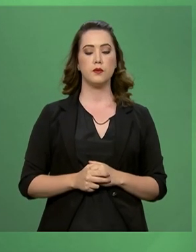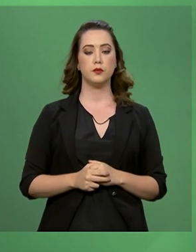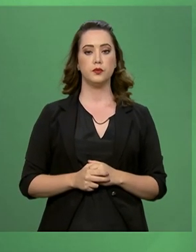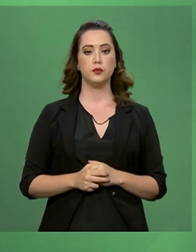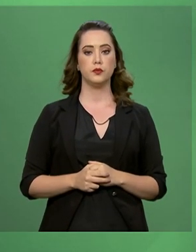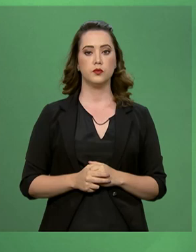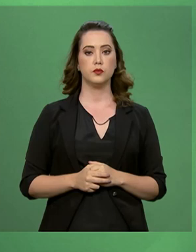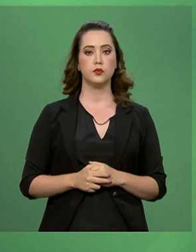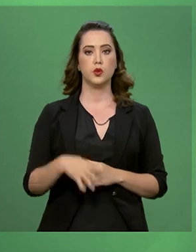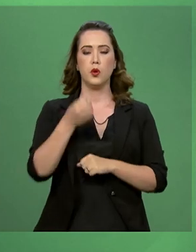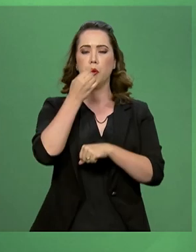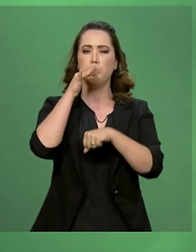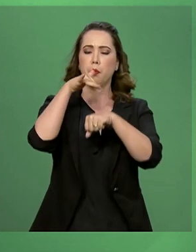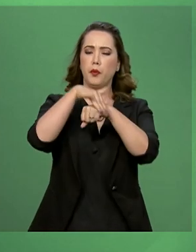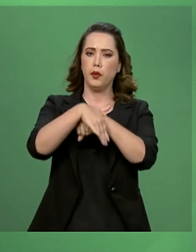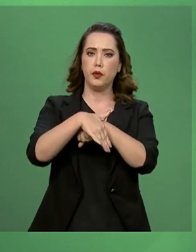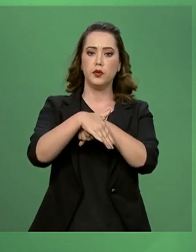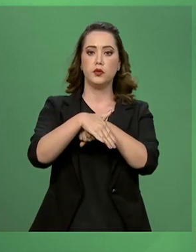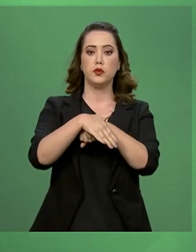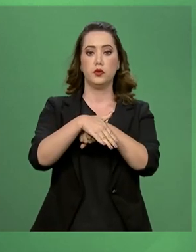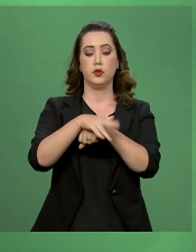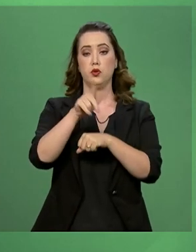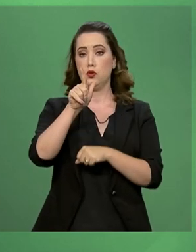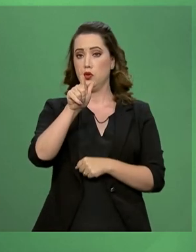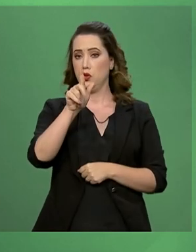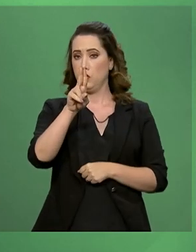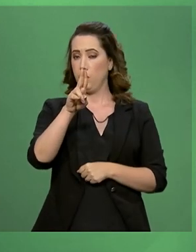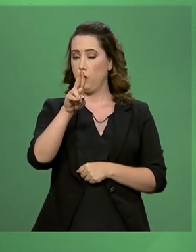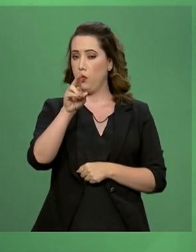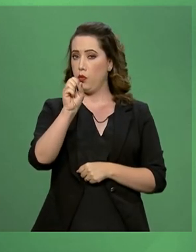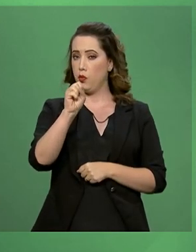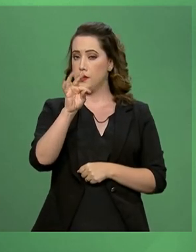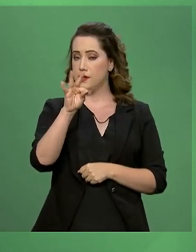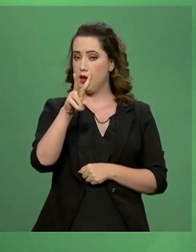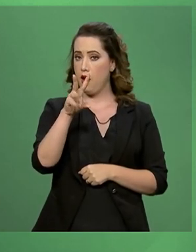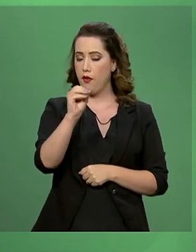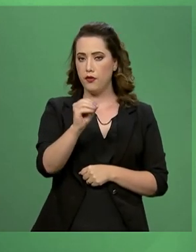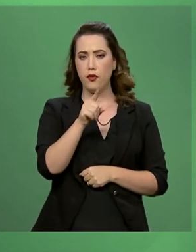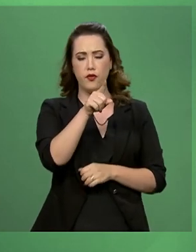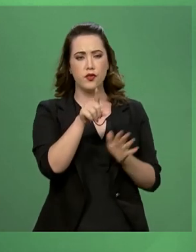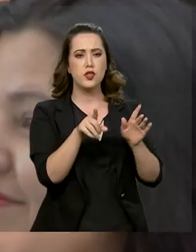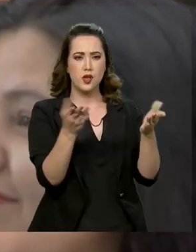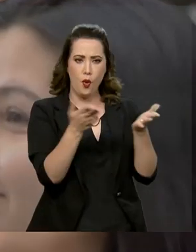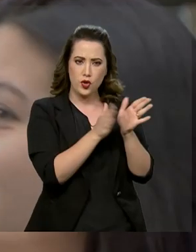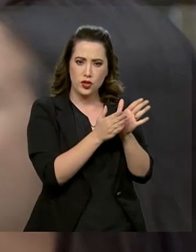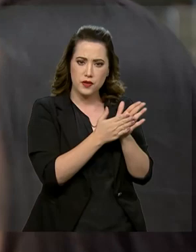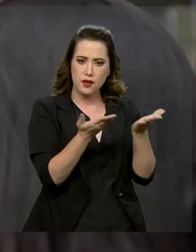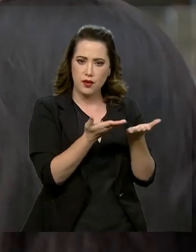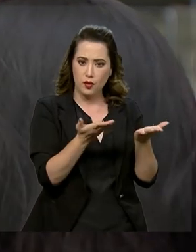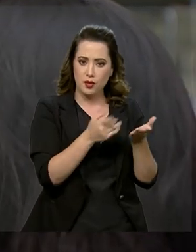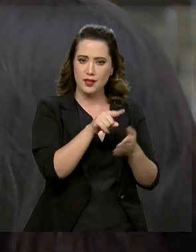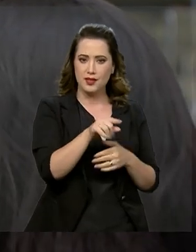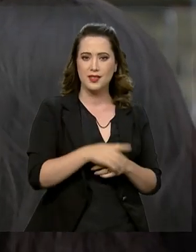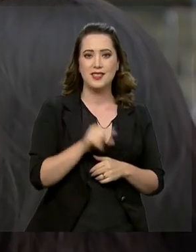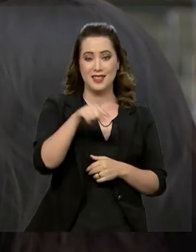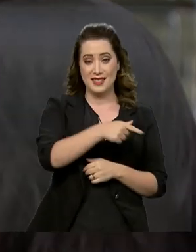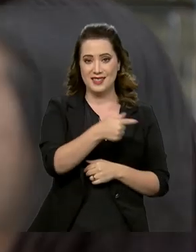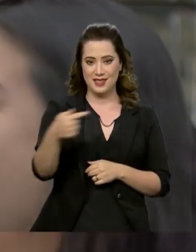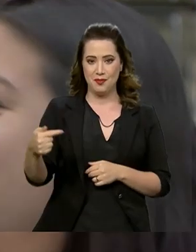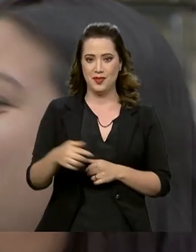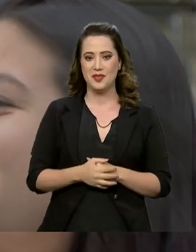Boa noite, Porta Voz, Gustavo Maia, Jornal Globo. Tudo bom, Gustavo? Tudo certo. Você está fazendo aniversário por agora, Gustavo? É, semana.